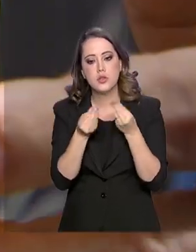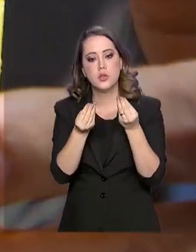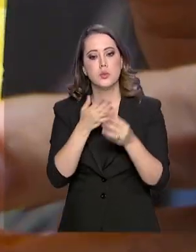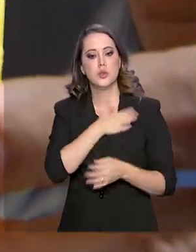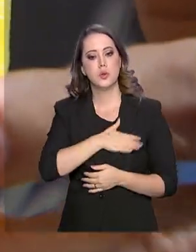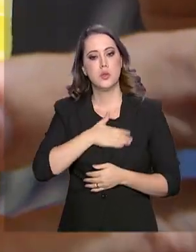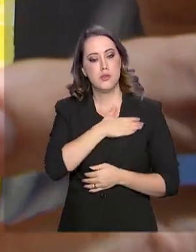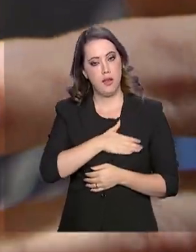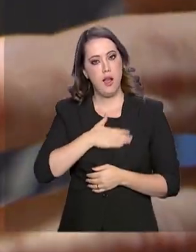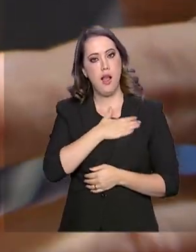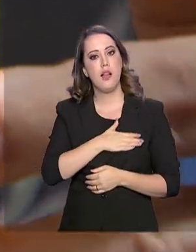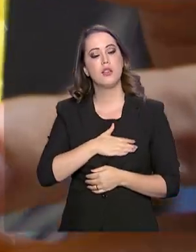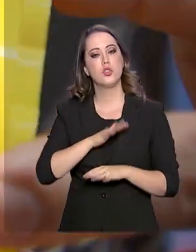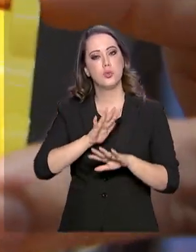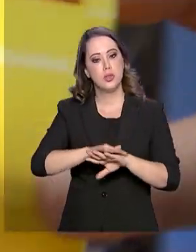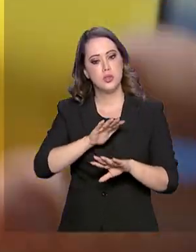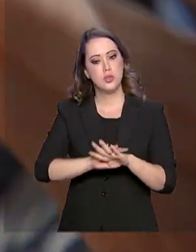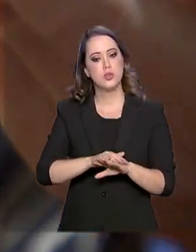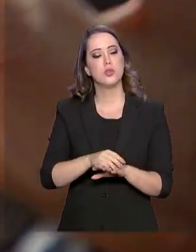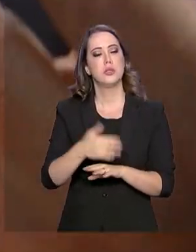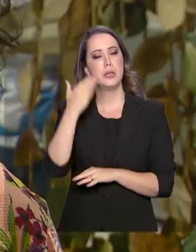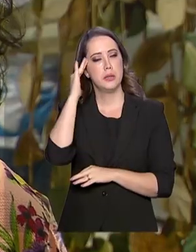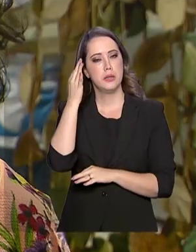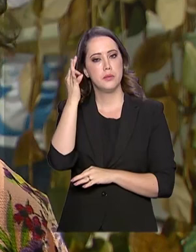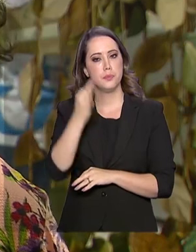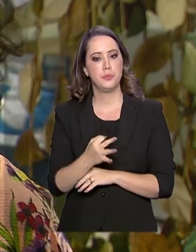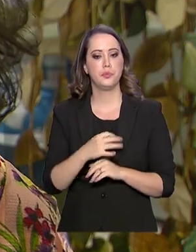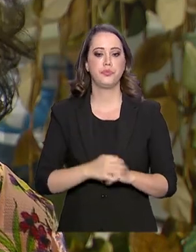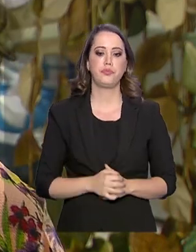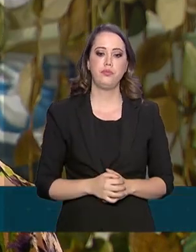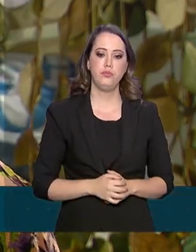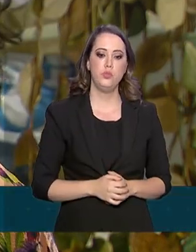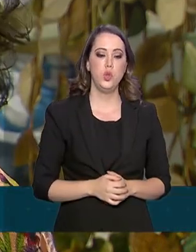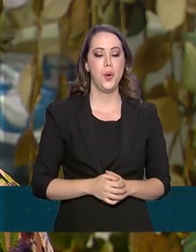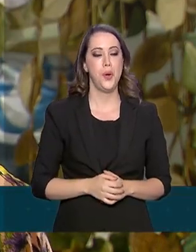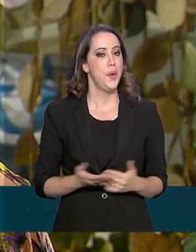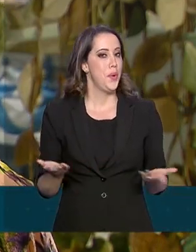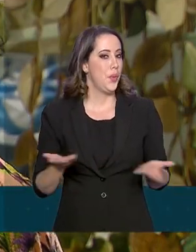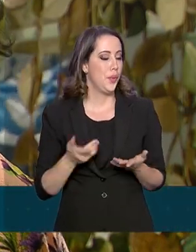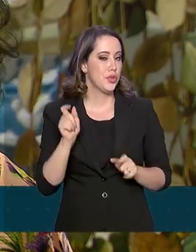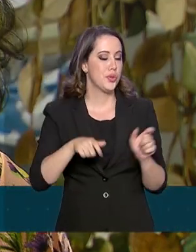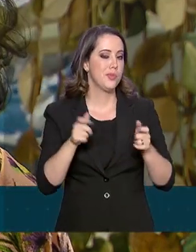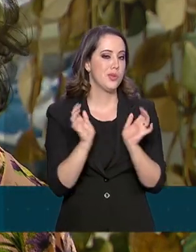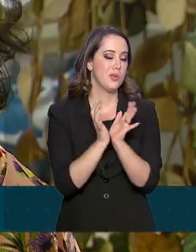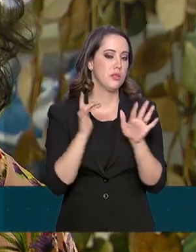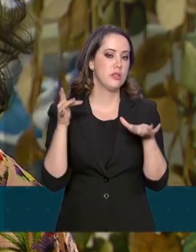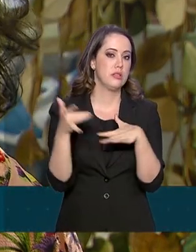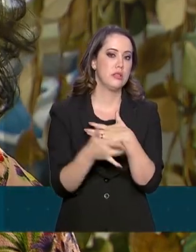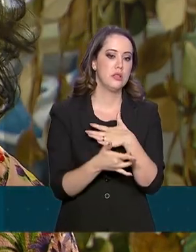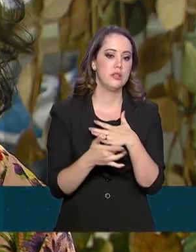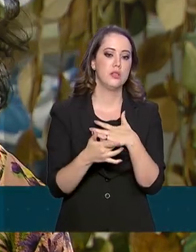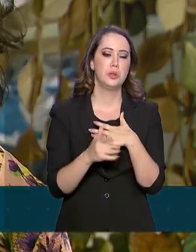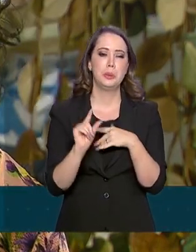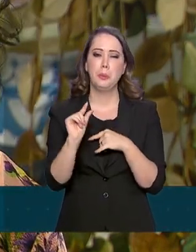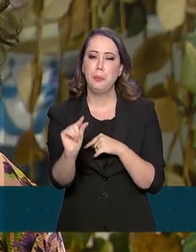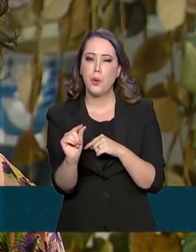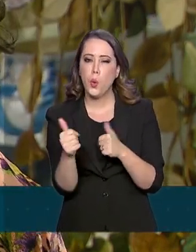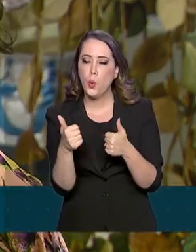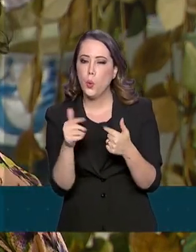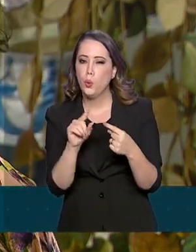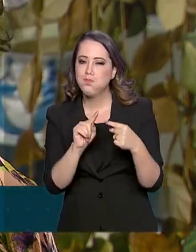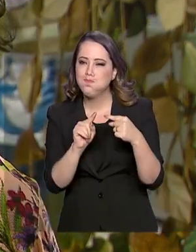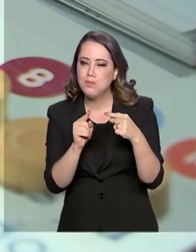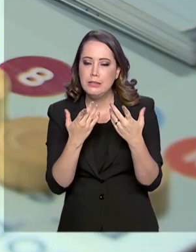gostar de matemática, é ter um bom raciocínio lógico. Hoje em dia está todo mundo muito em rede social, tendo pouco contato.